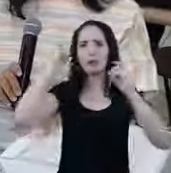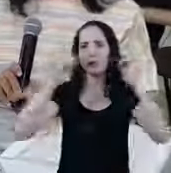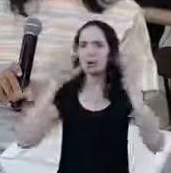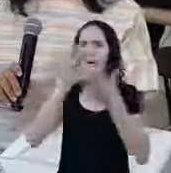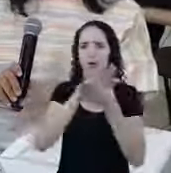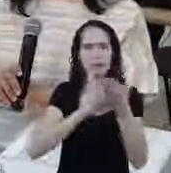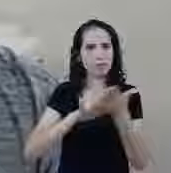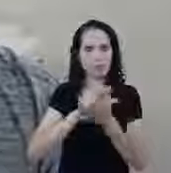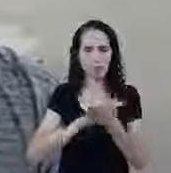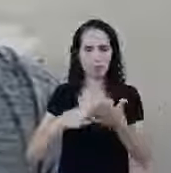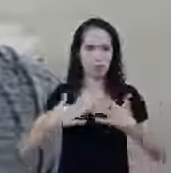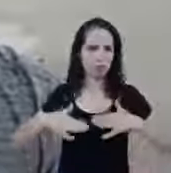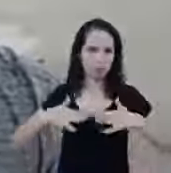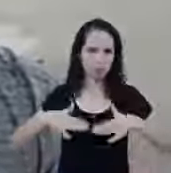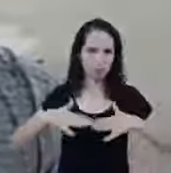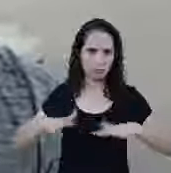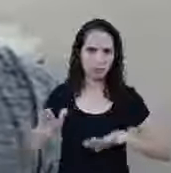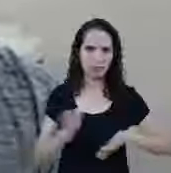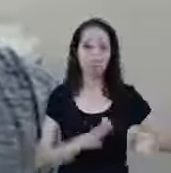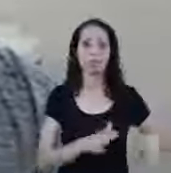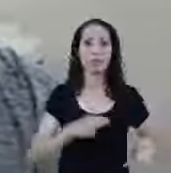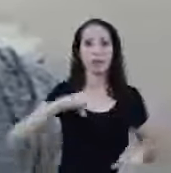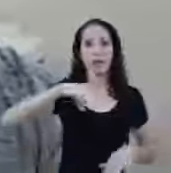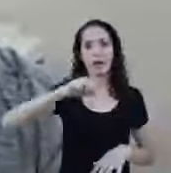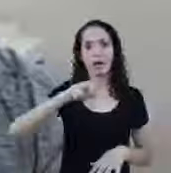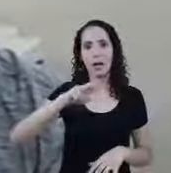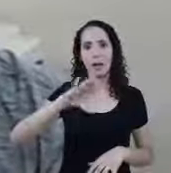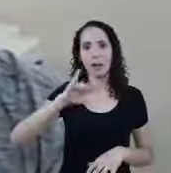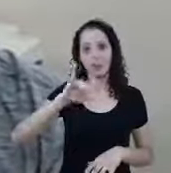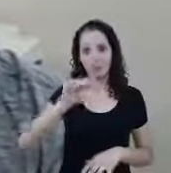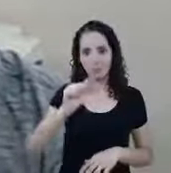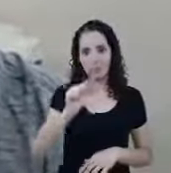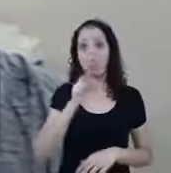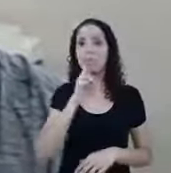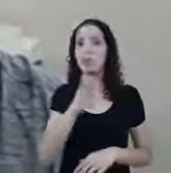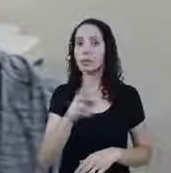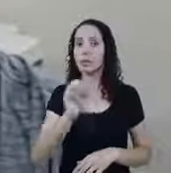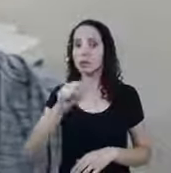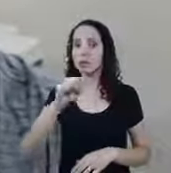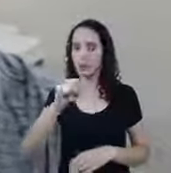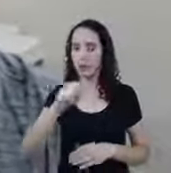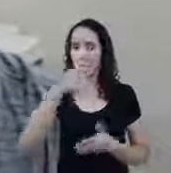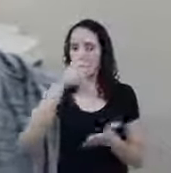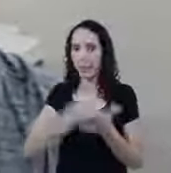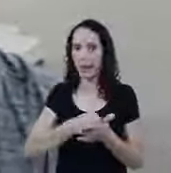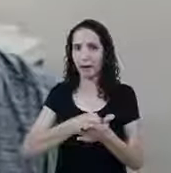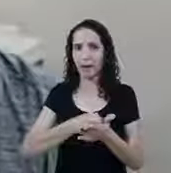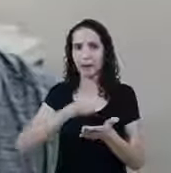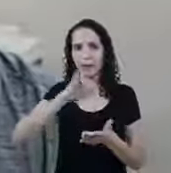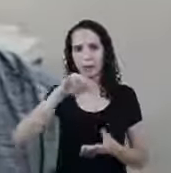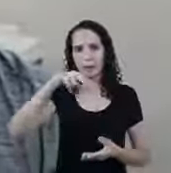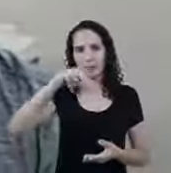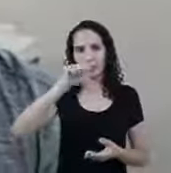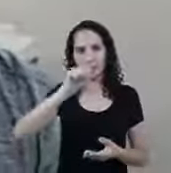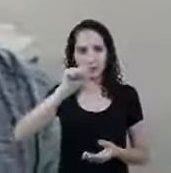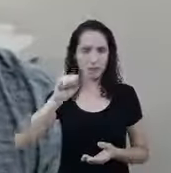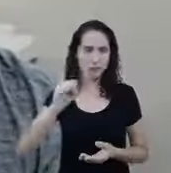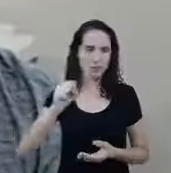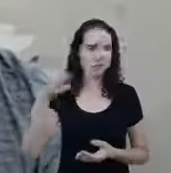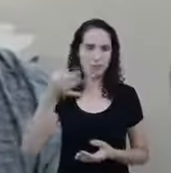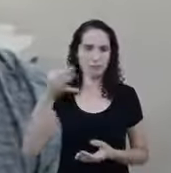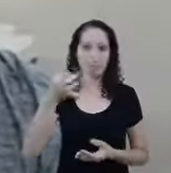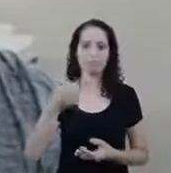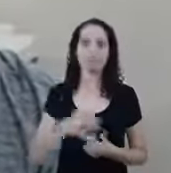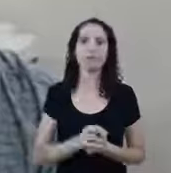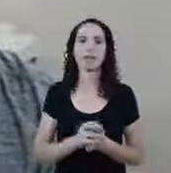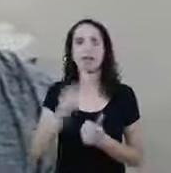É, a Márcia responde que sim Ela é pelo carnê do INSS Ah, então é perfeito Ela é contribuinte